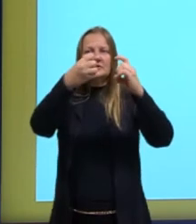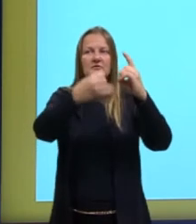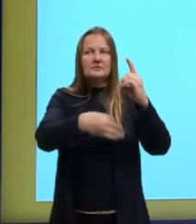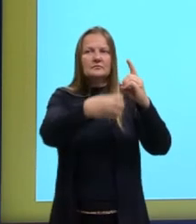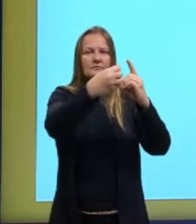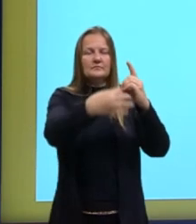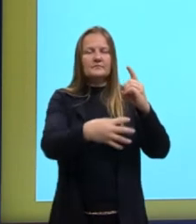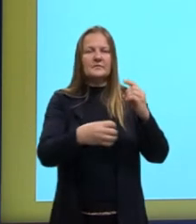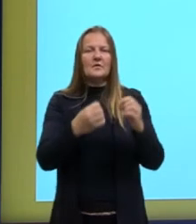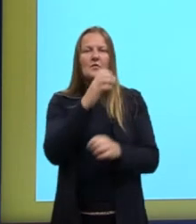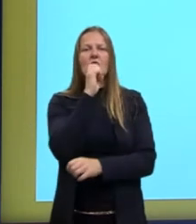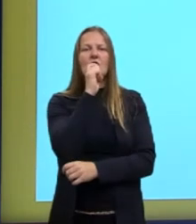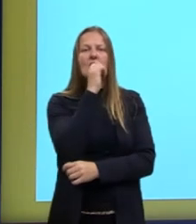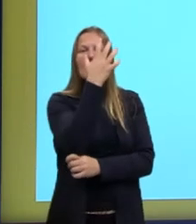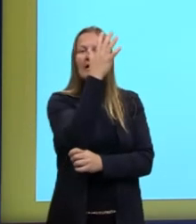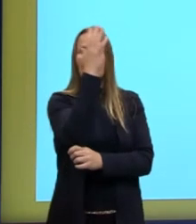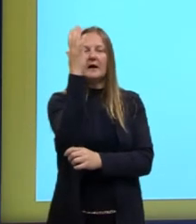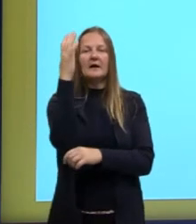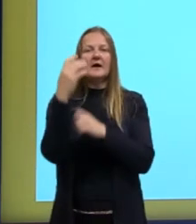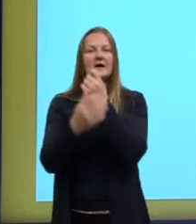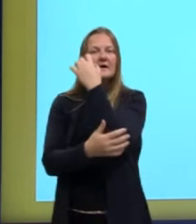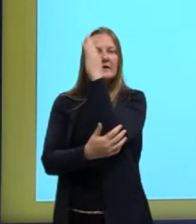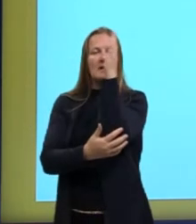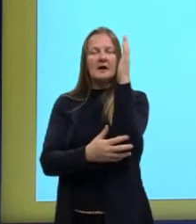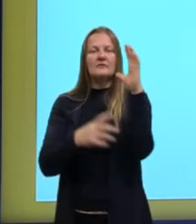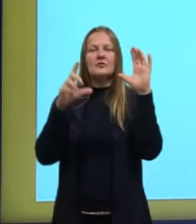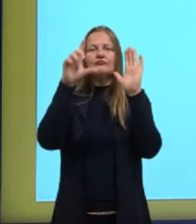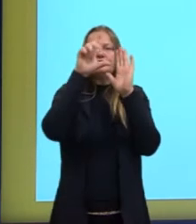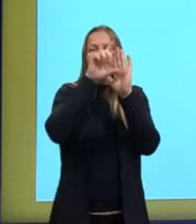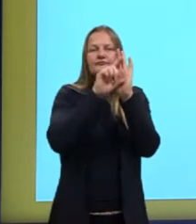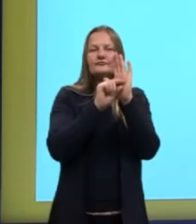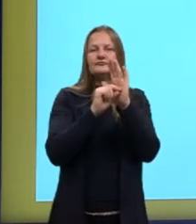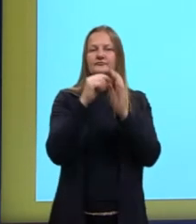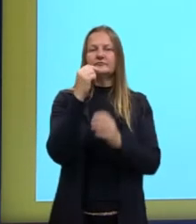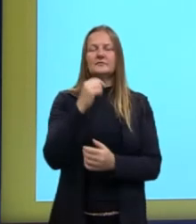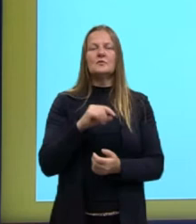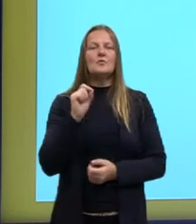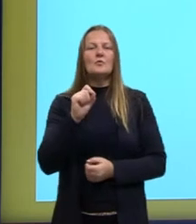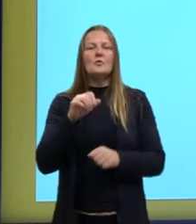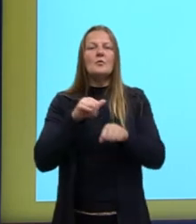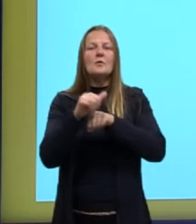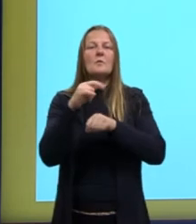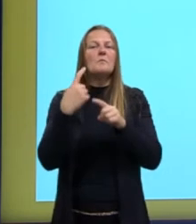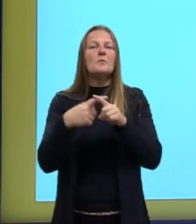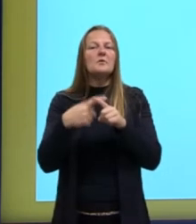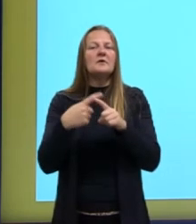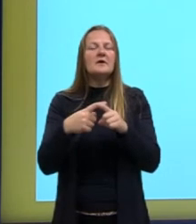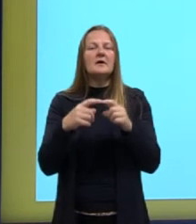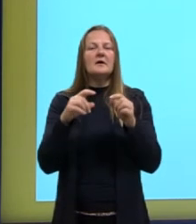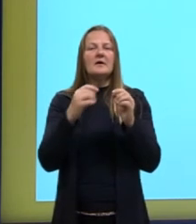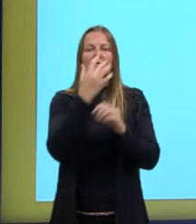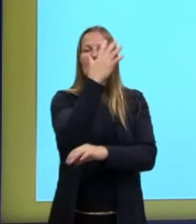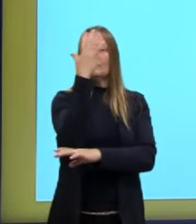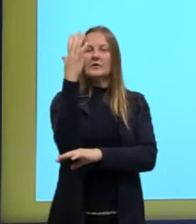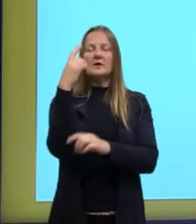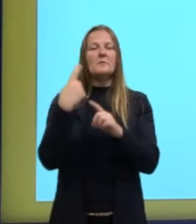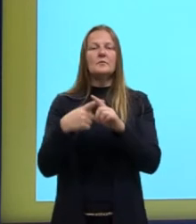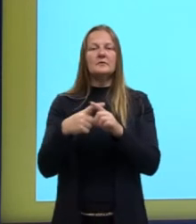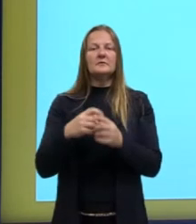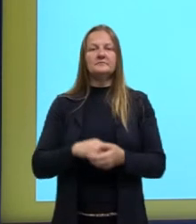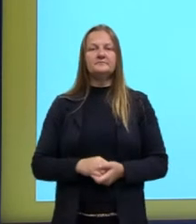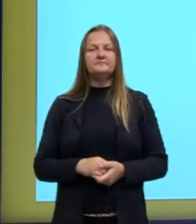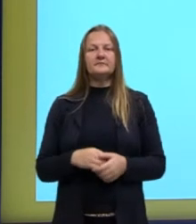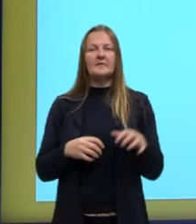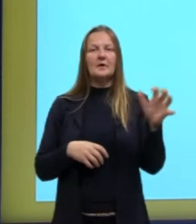com a flora, que foi essa diminuição, ocorreu em razão da redução de quê, gente?